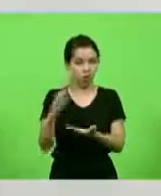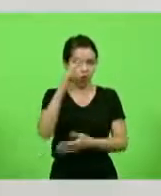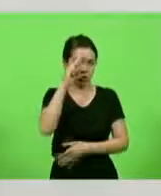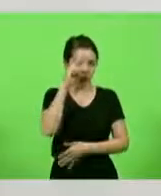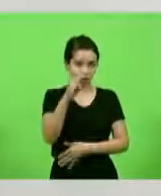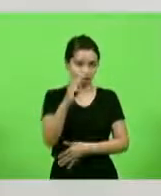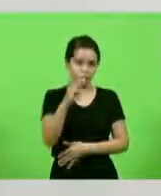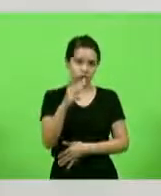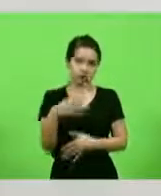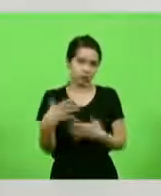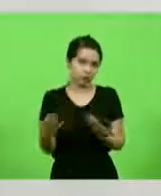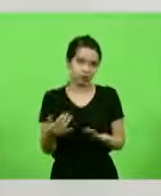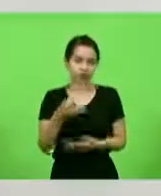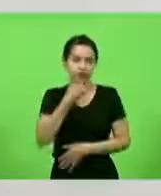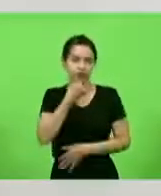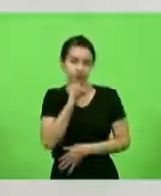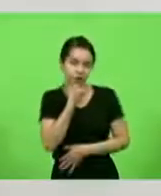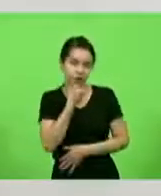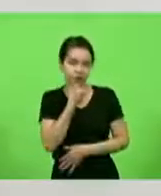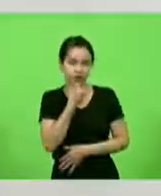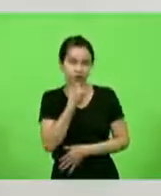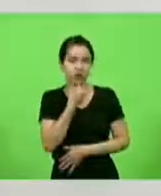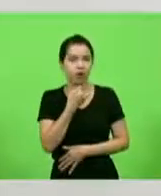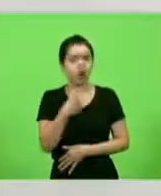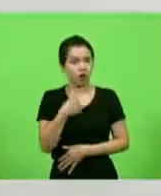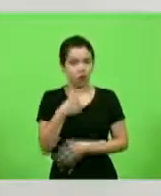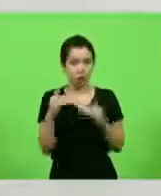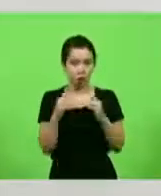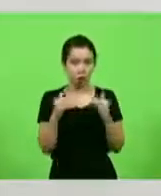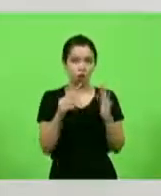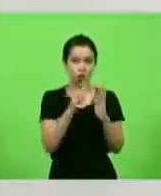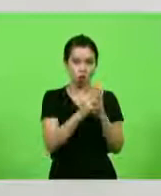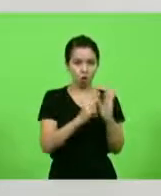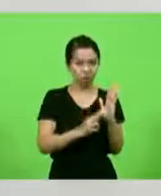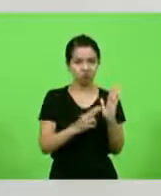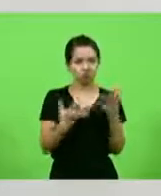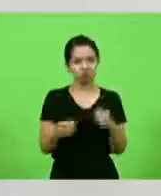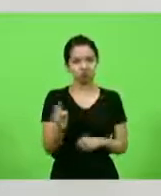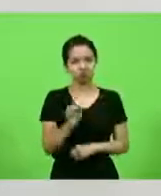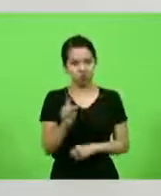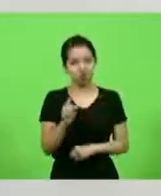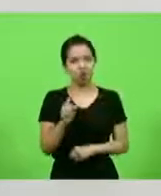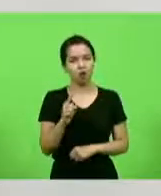politicamente, é isso aí, infelizmente. Concordo com os nomes? Não. Eu vou criticar as ações.